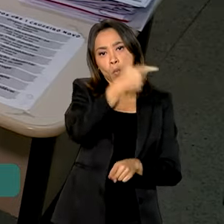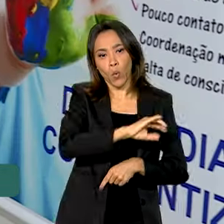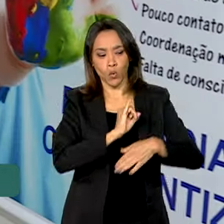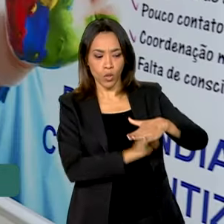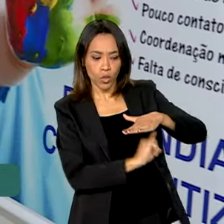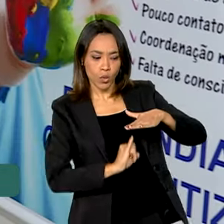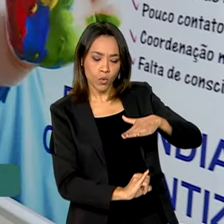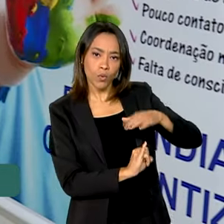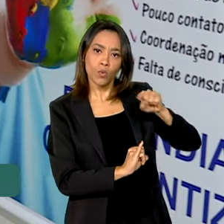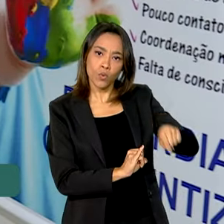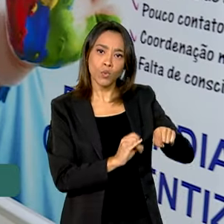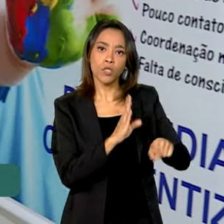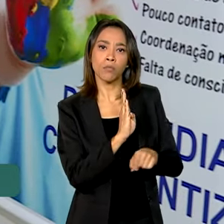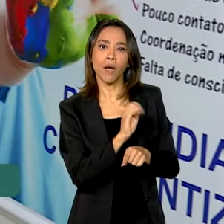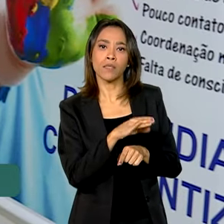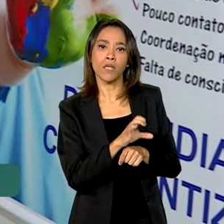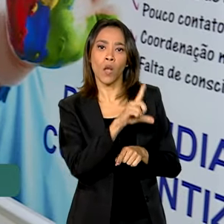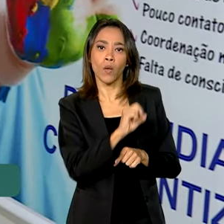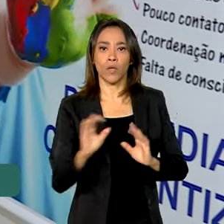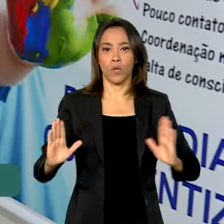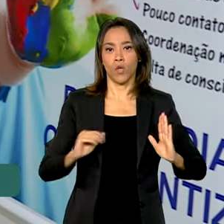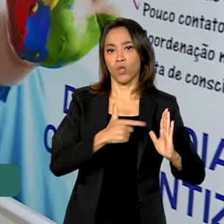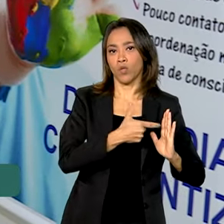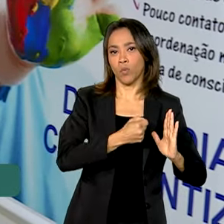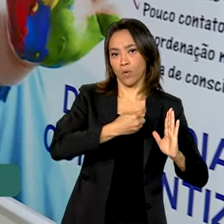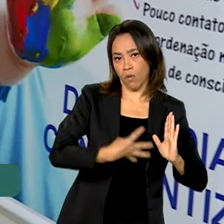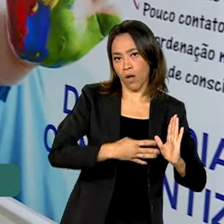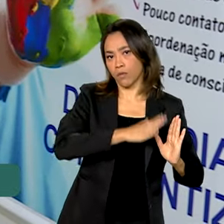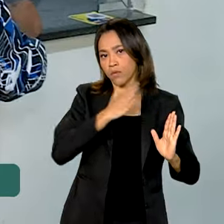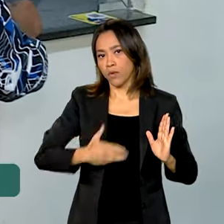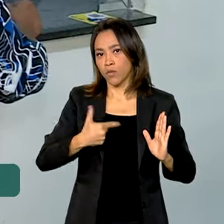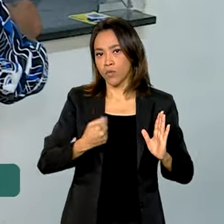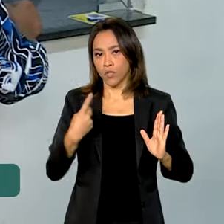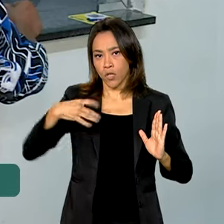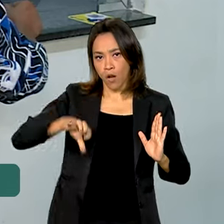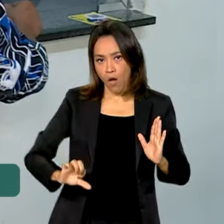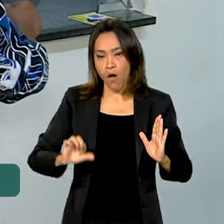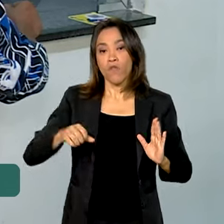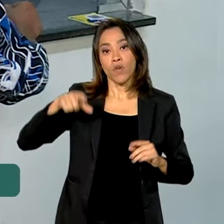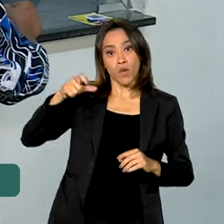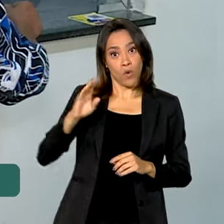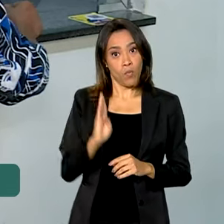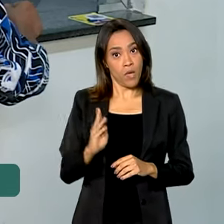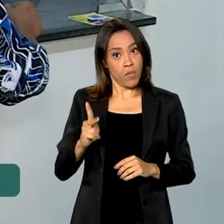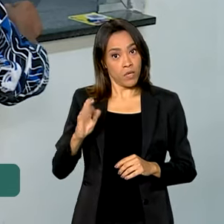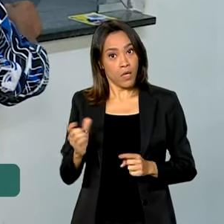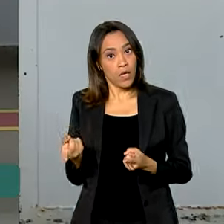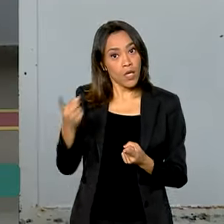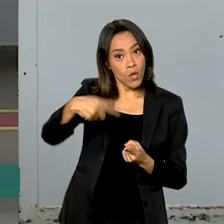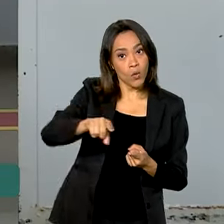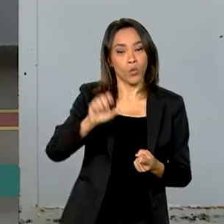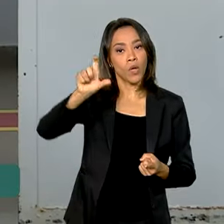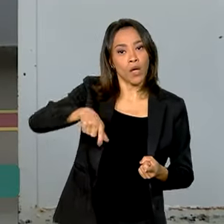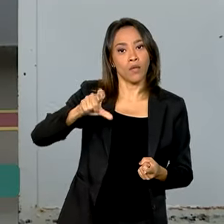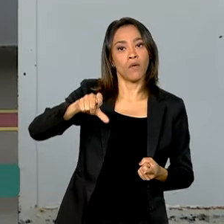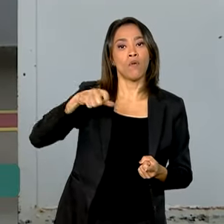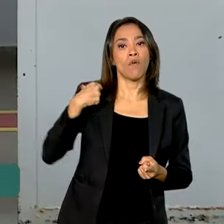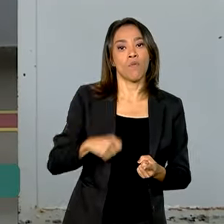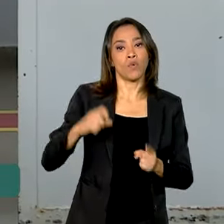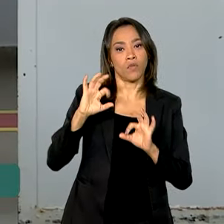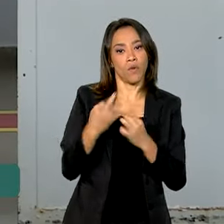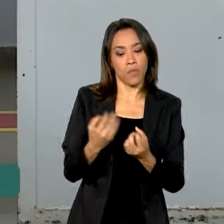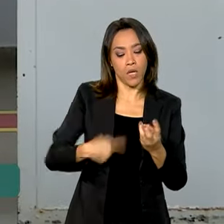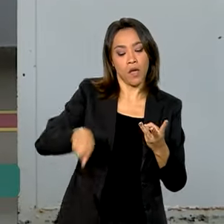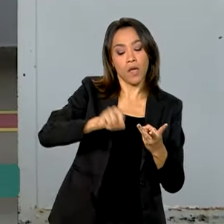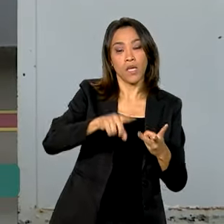Barcelona, entre 2004 e 2019, o BPC e outros programas, como o Bolsa Família e o Estratégia de